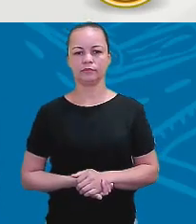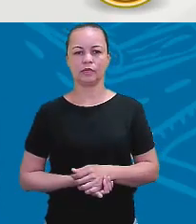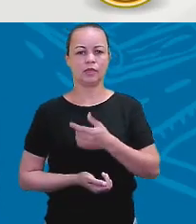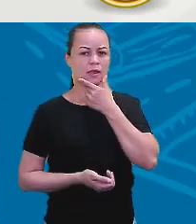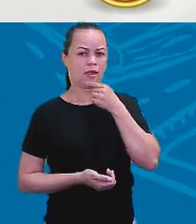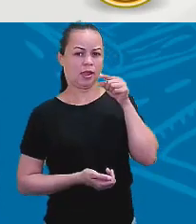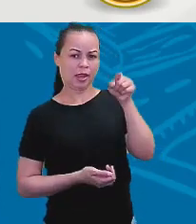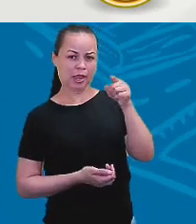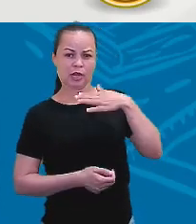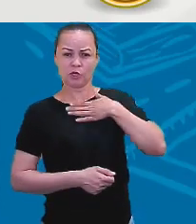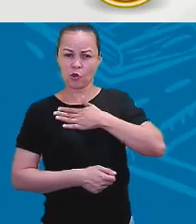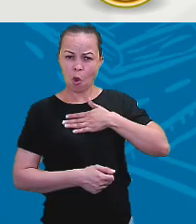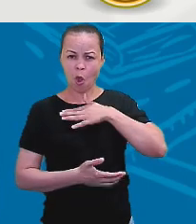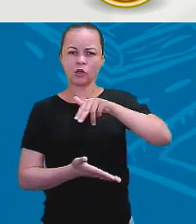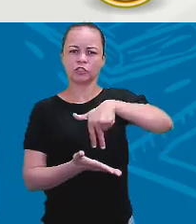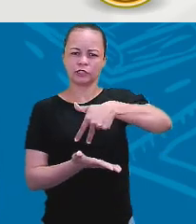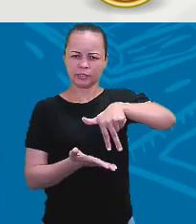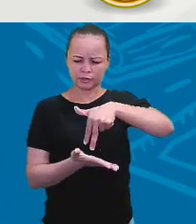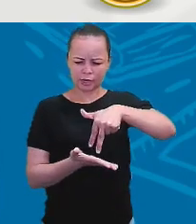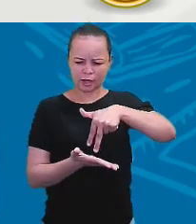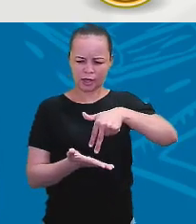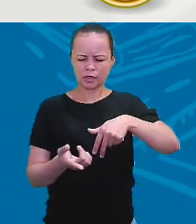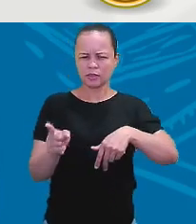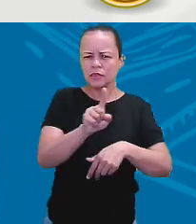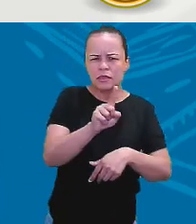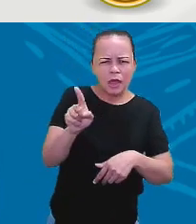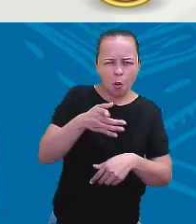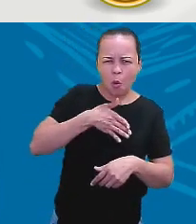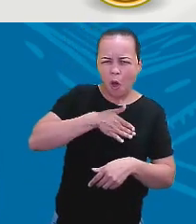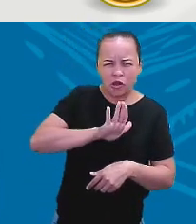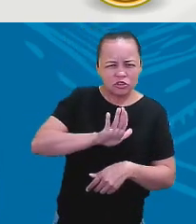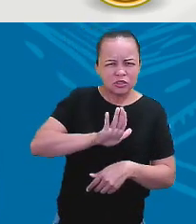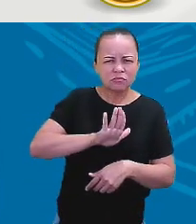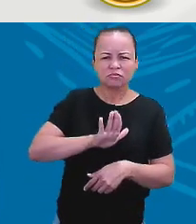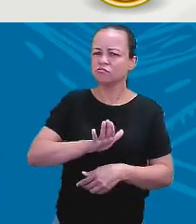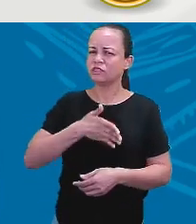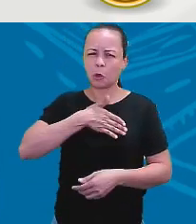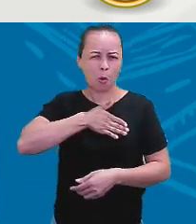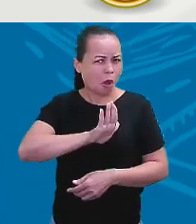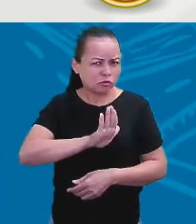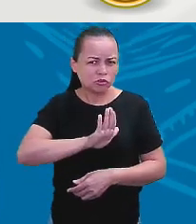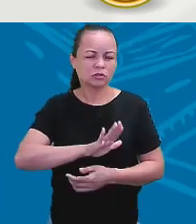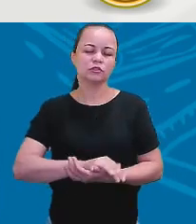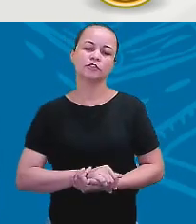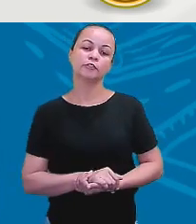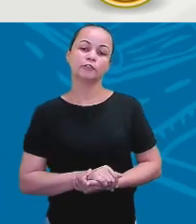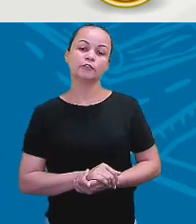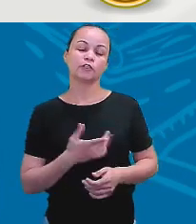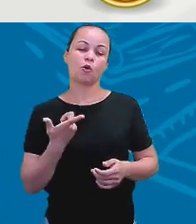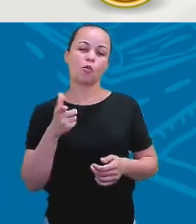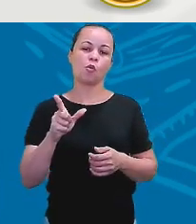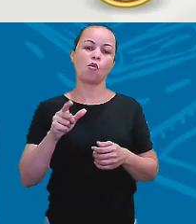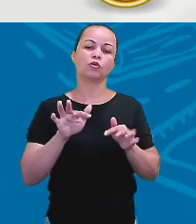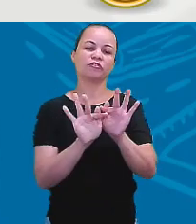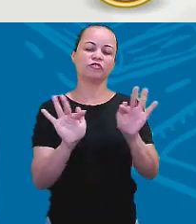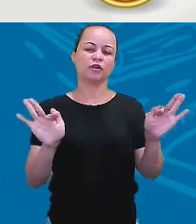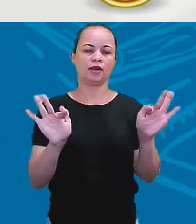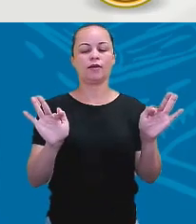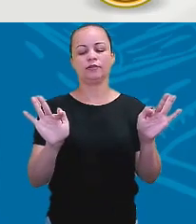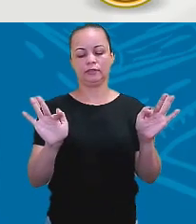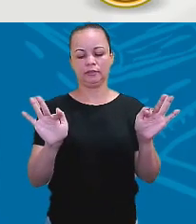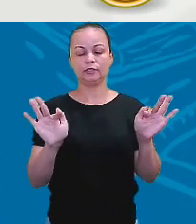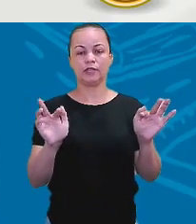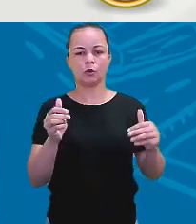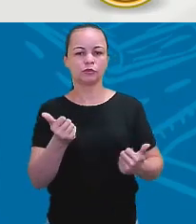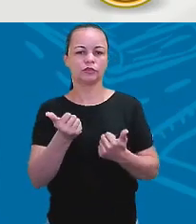dançar. Doesn't he? Não gosta. Veja, outra frase sem auxiliar. Mas aí eu tenho terceira pessoa